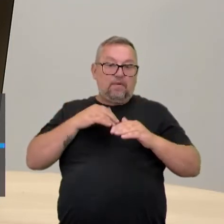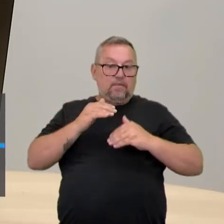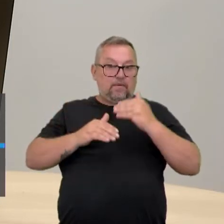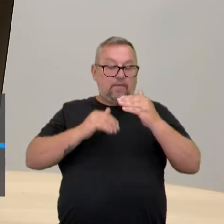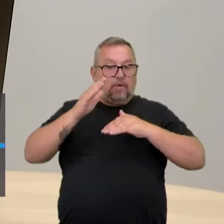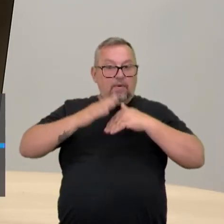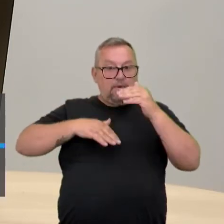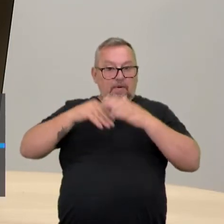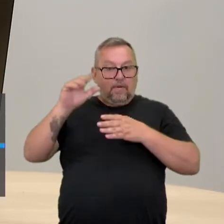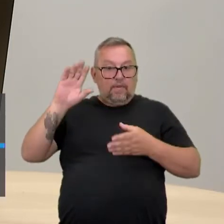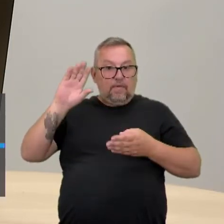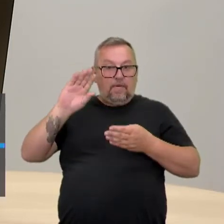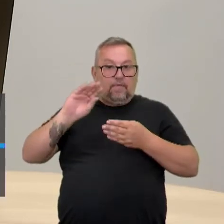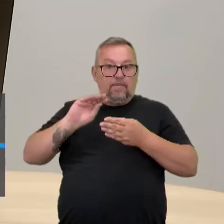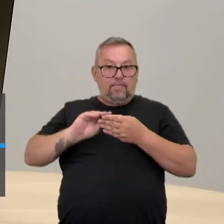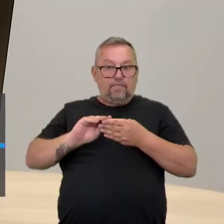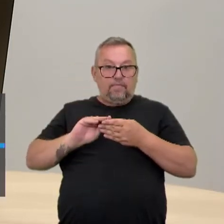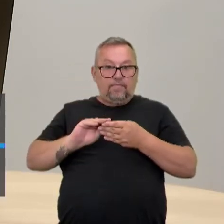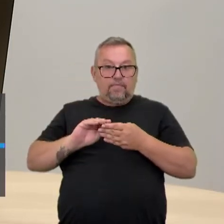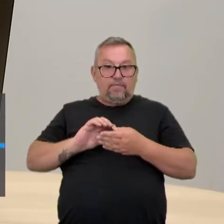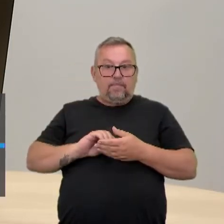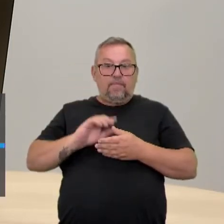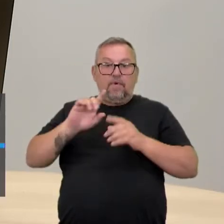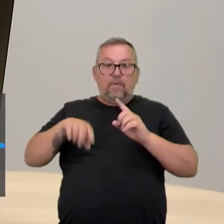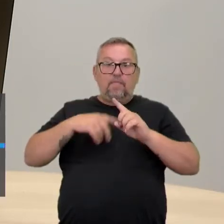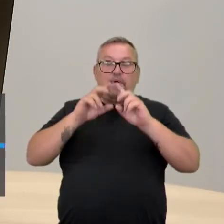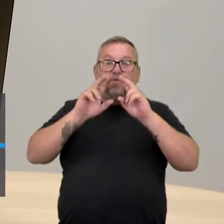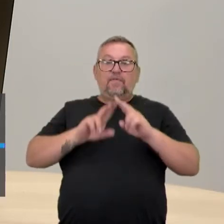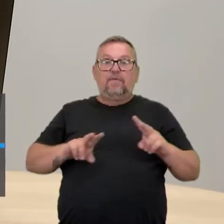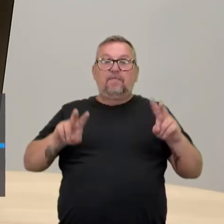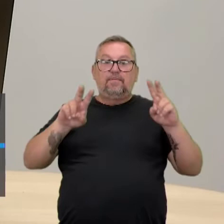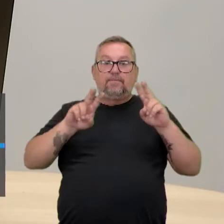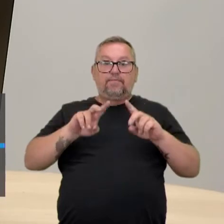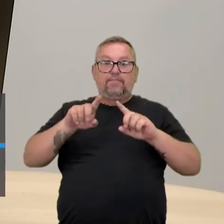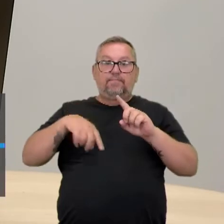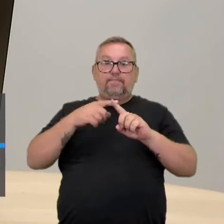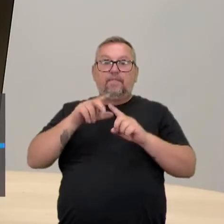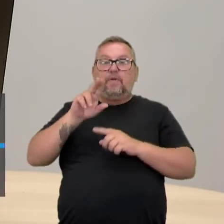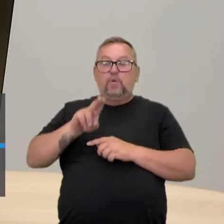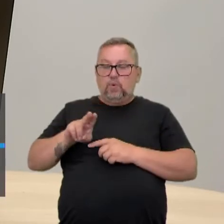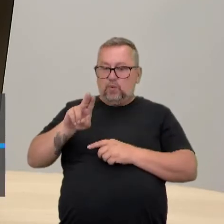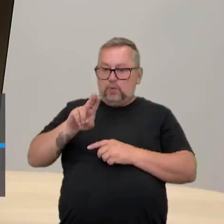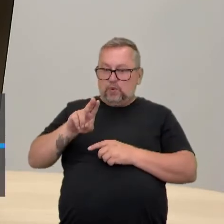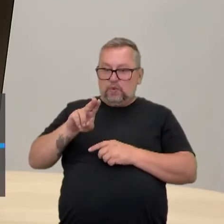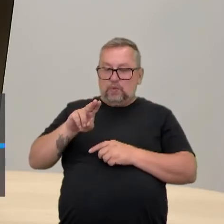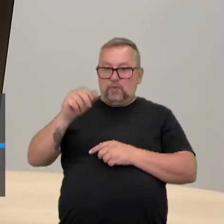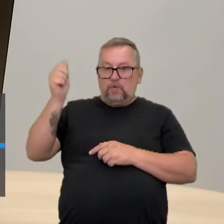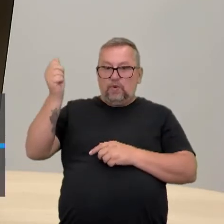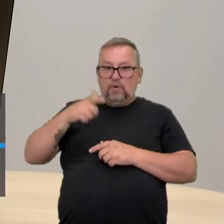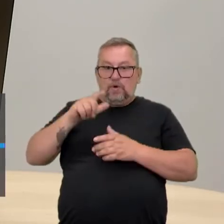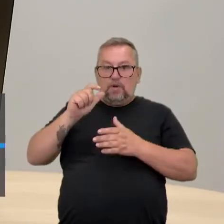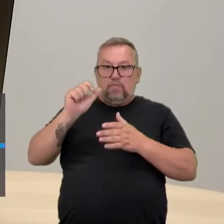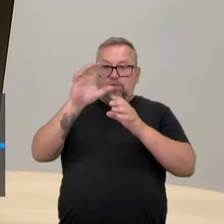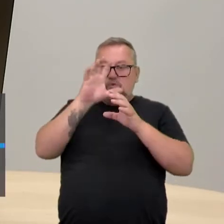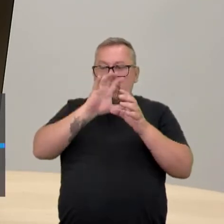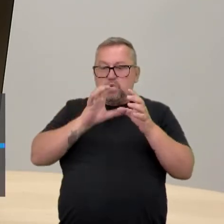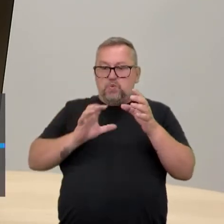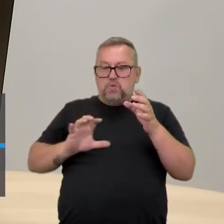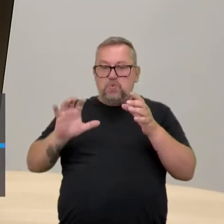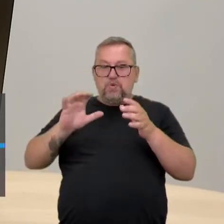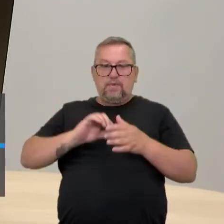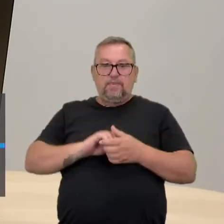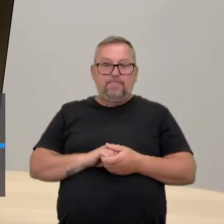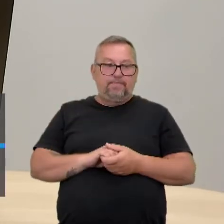habilidade de sintetizar, eles ficam mais visuais, eles são mais úteis do que aquele mapa extremamente cheio de